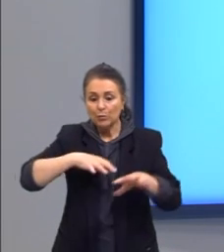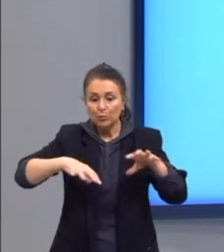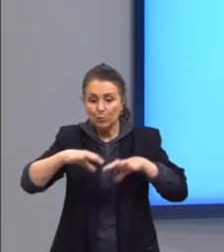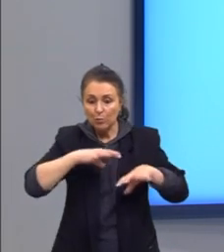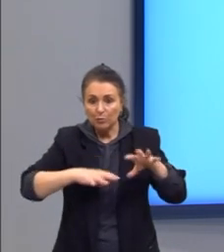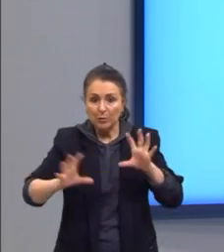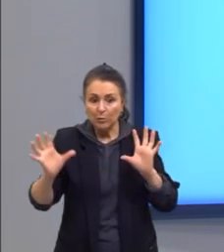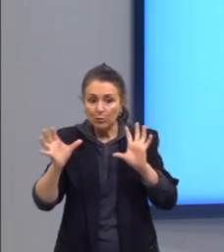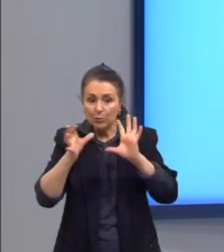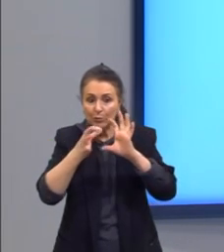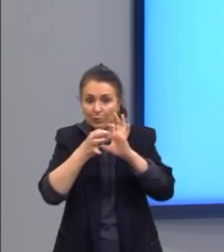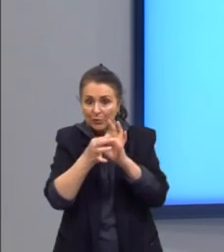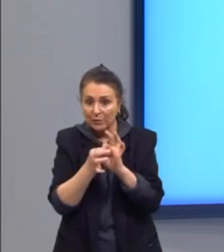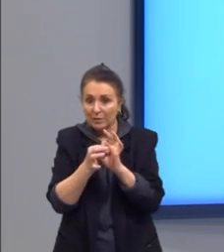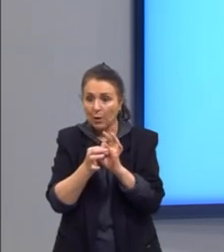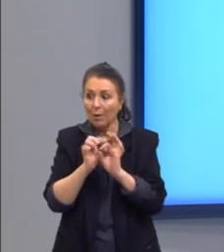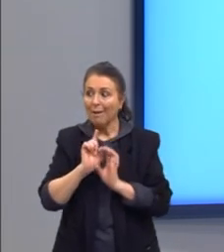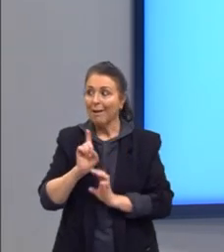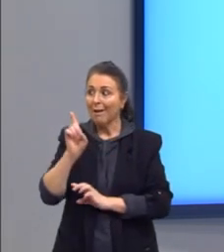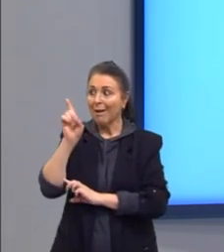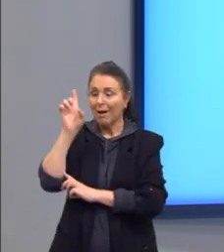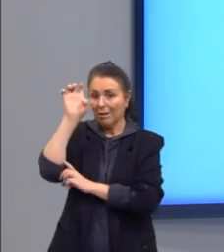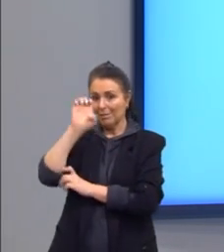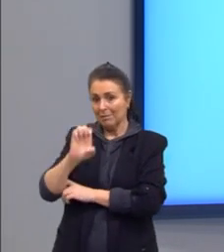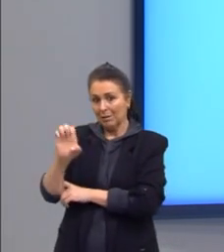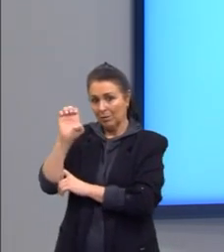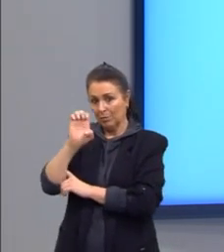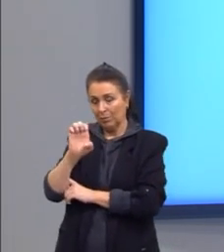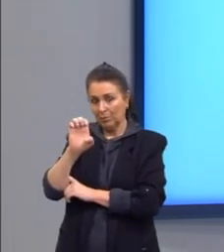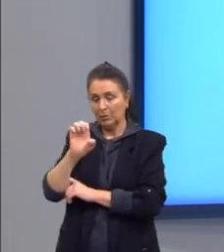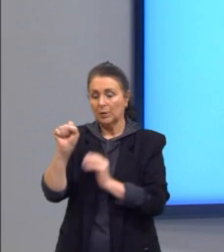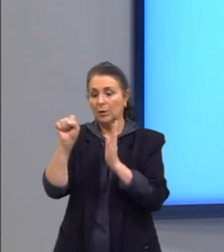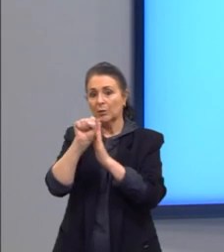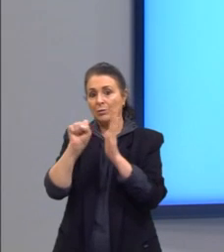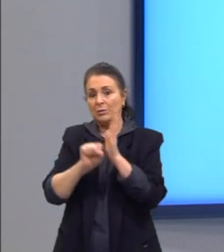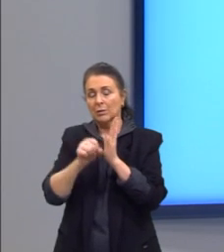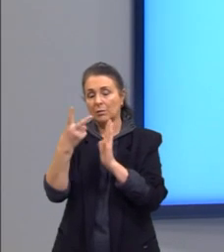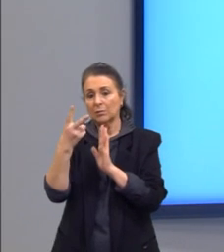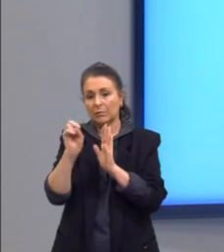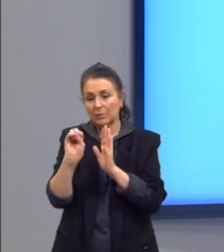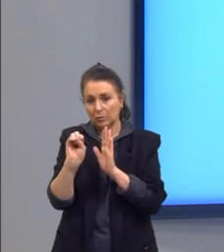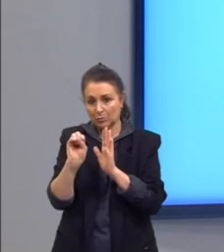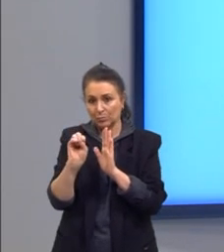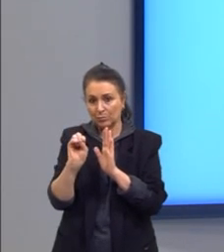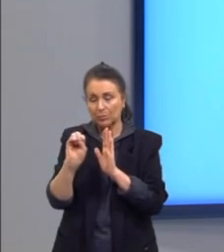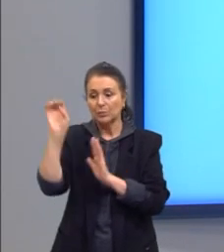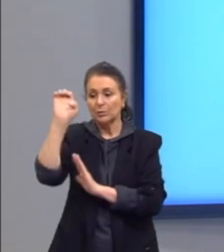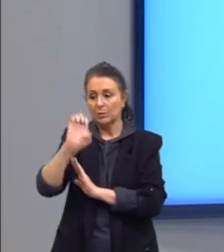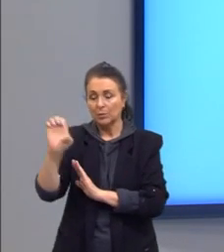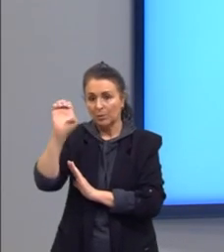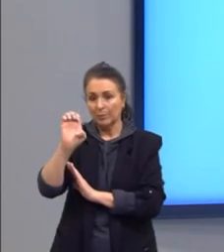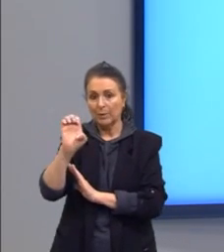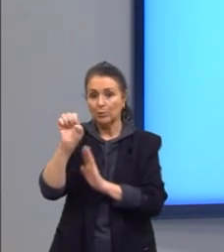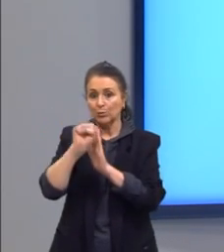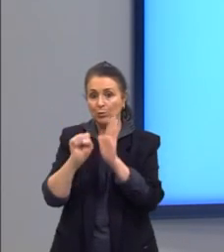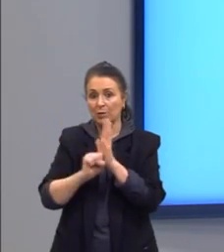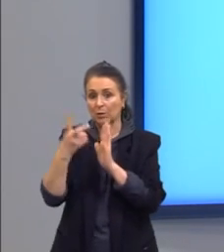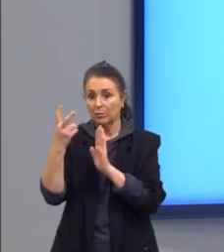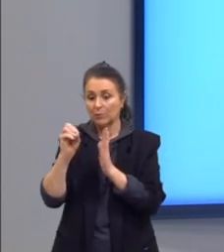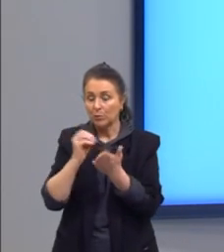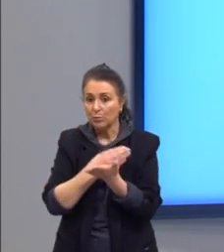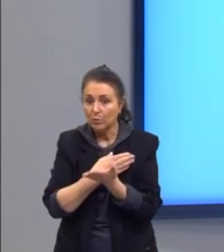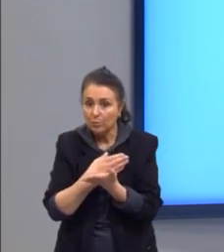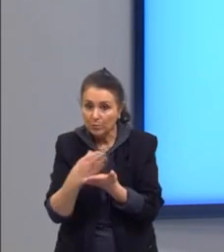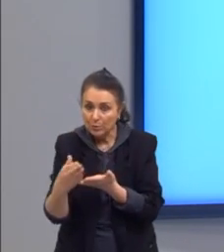unificação nacional na Europa, tá, gurizada? Do século XX, na Europa do século XX, que começou com a